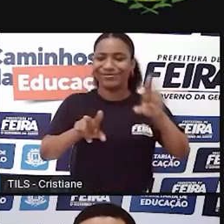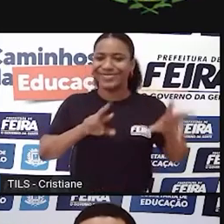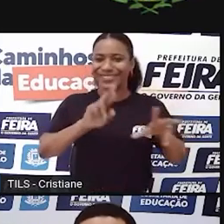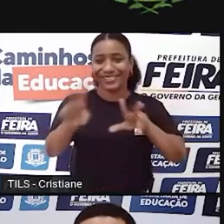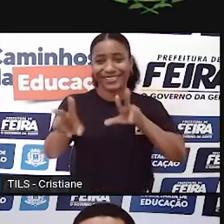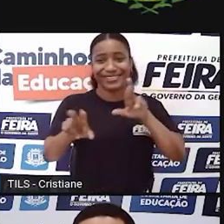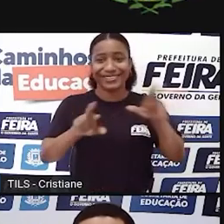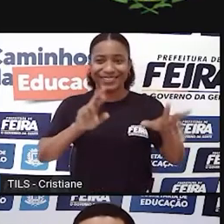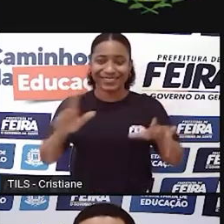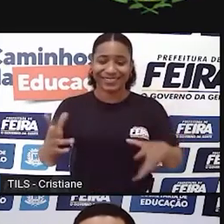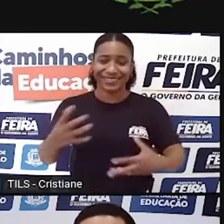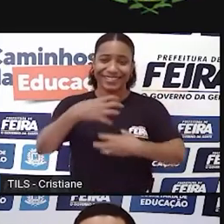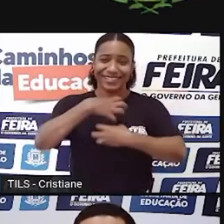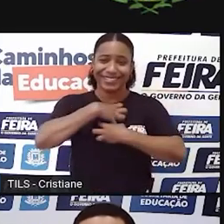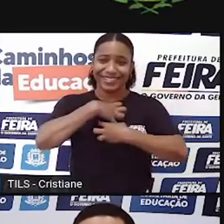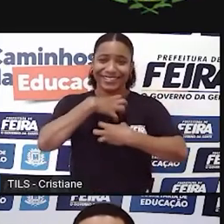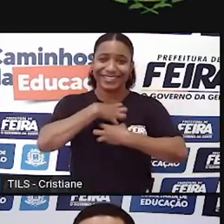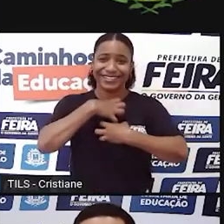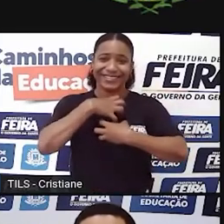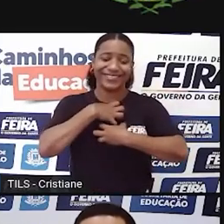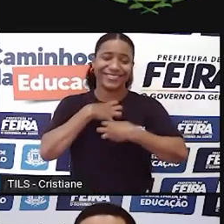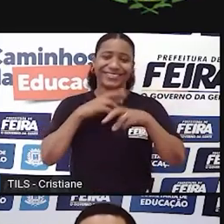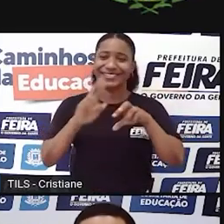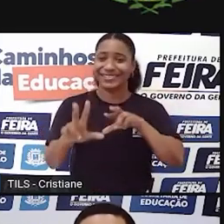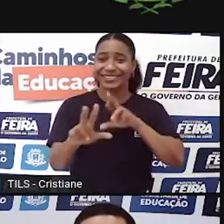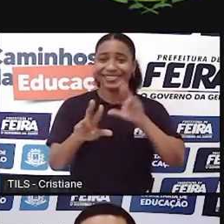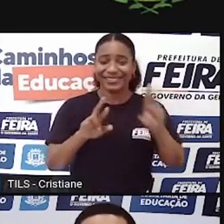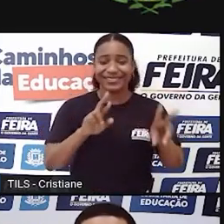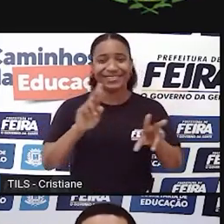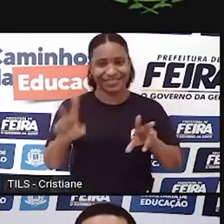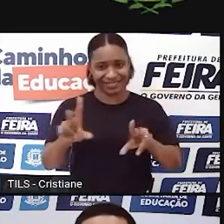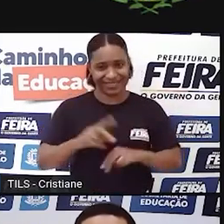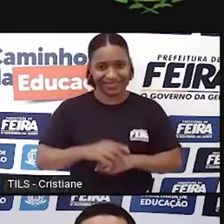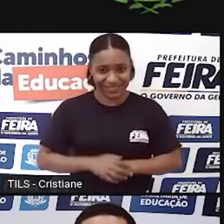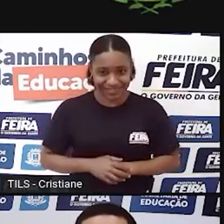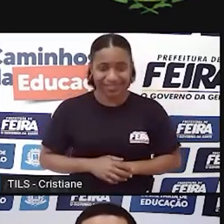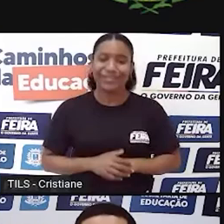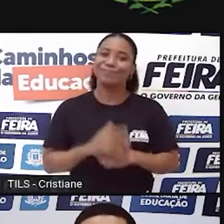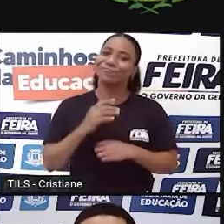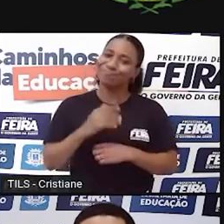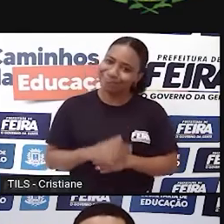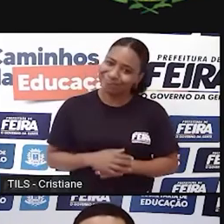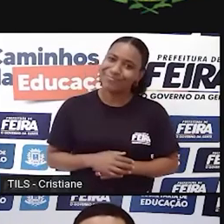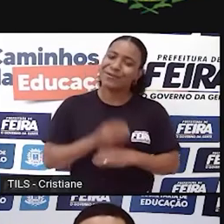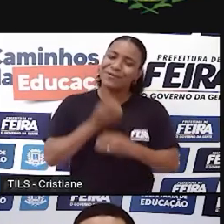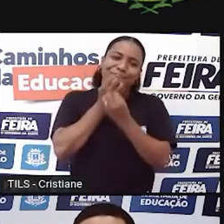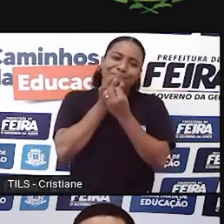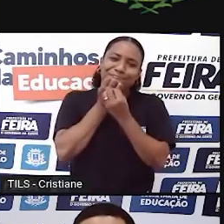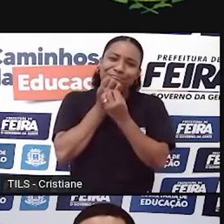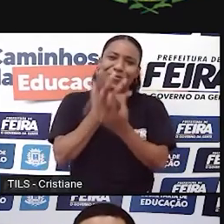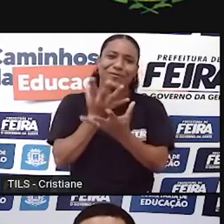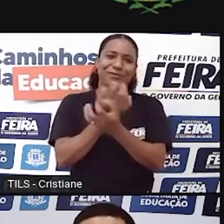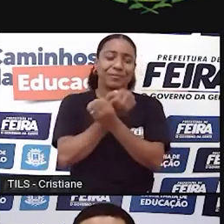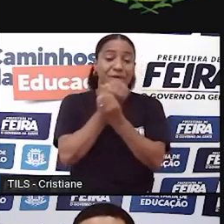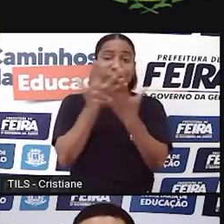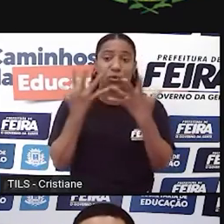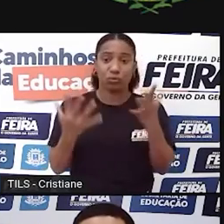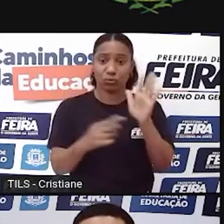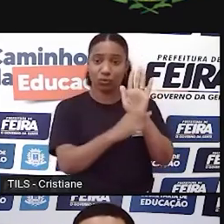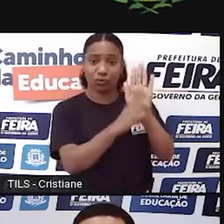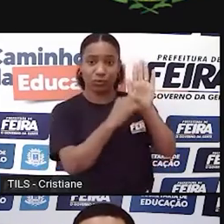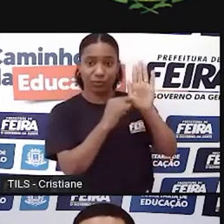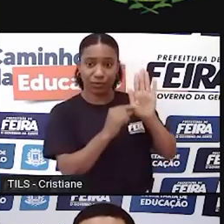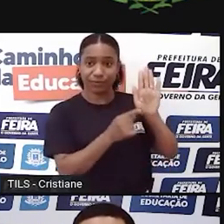Porque nós somos subjetivos, seres subjetivos. Então, eu acho fantástico quando ele traz, Otávio Paz traz essa